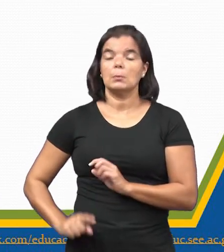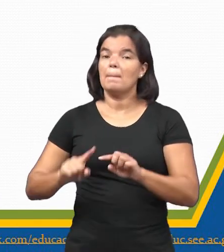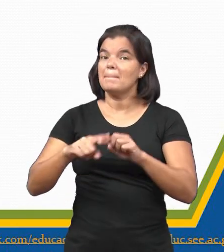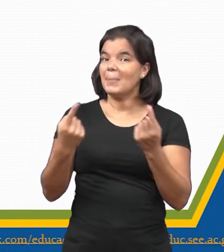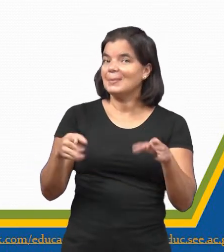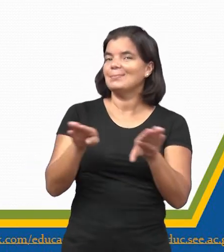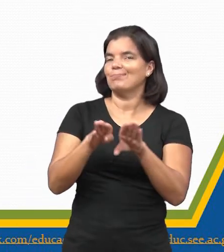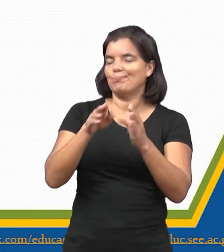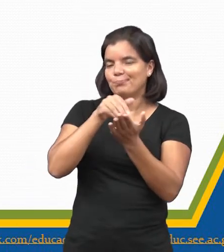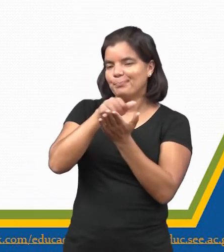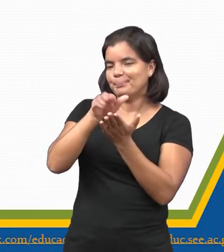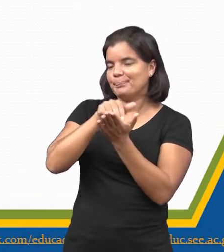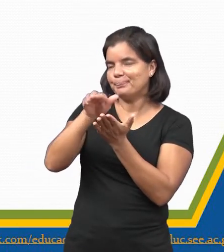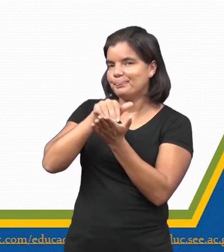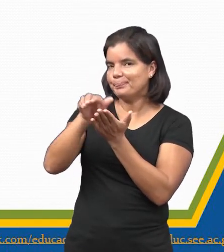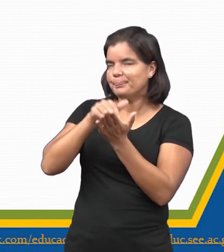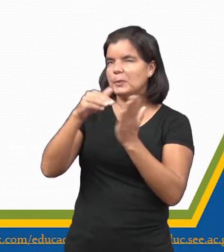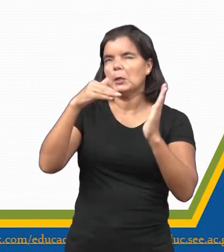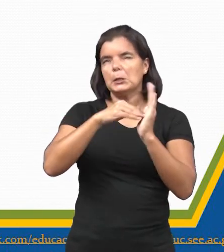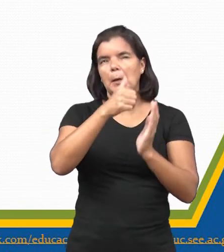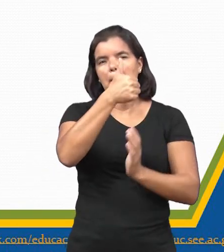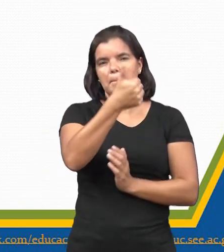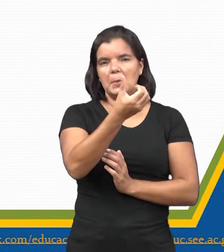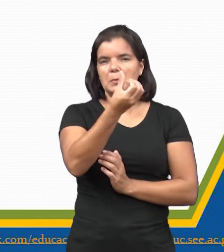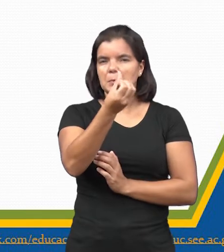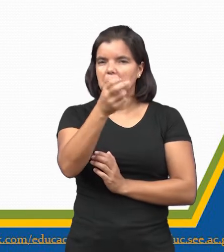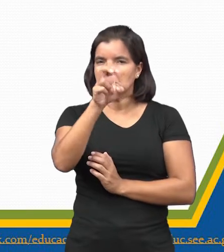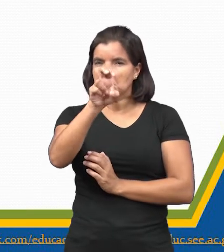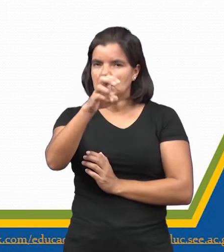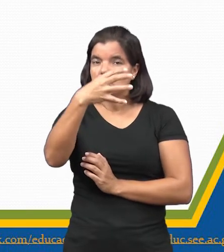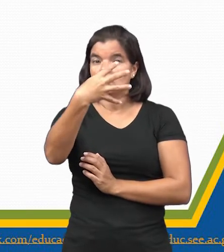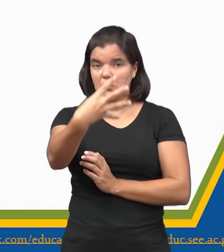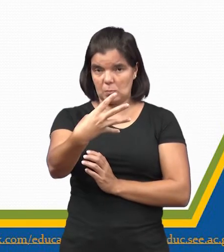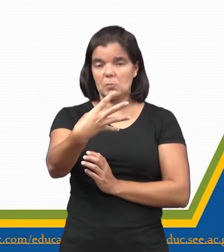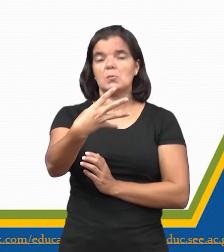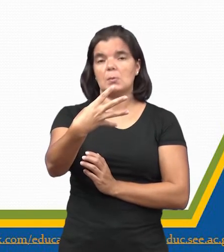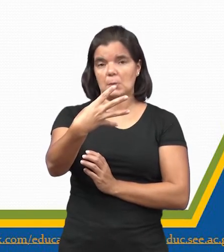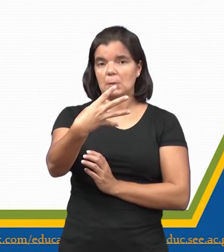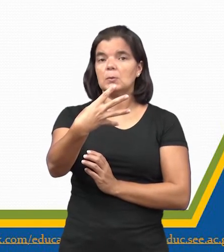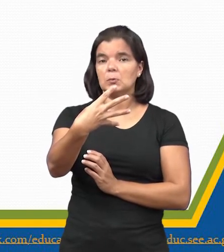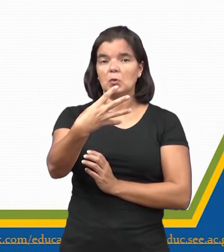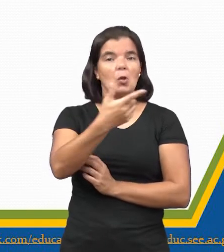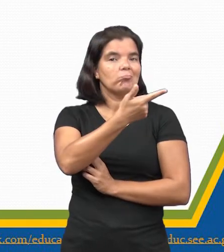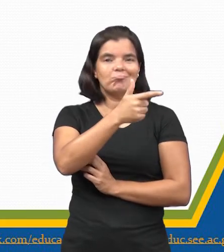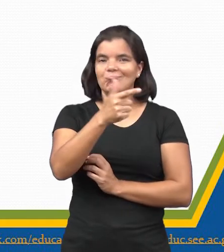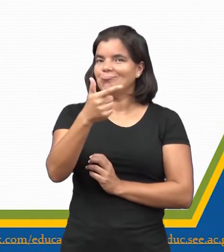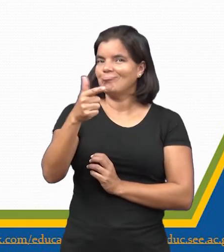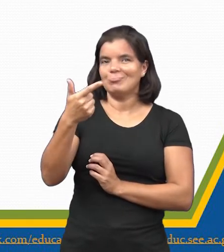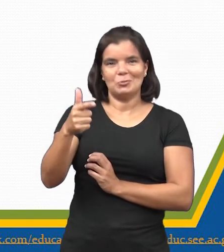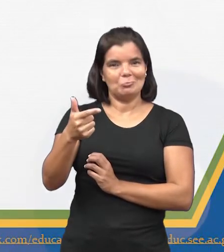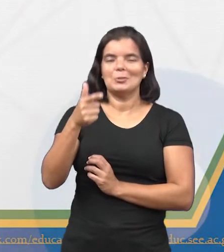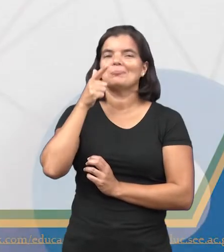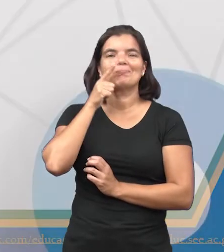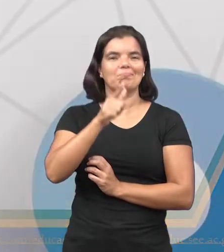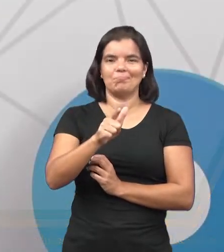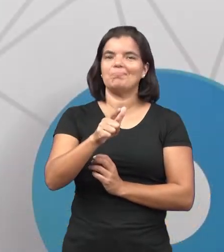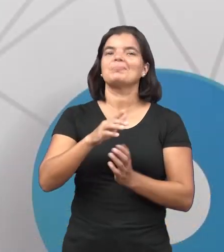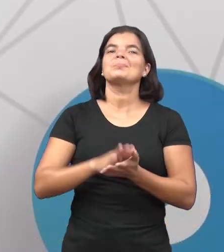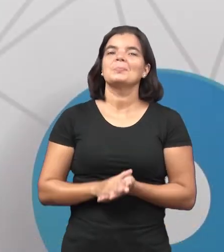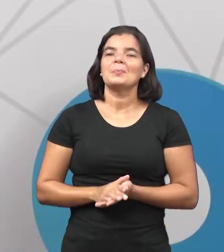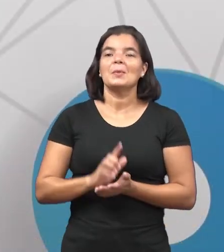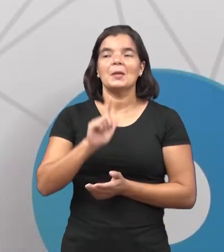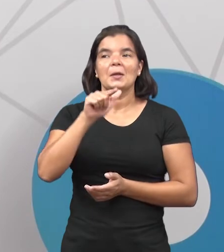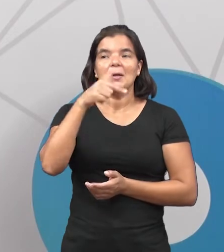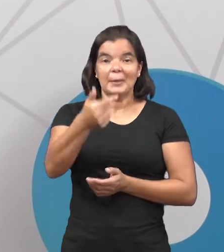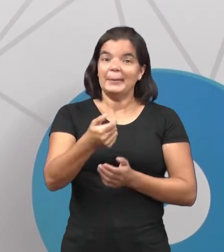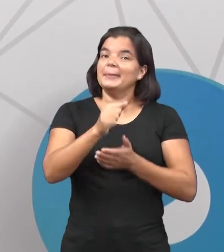foram expulsos. Permaneceram até 1654 na região. Então, eles não tiveram êxito também. Vamos lá